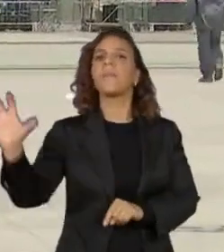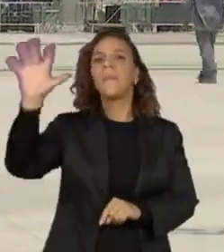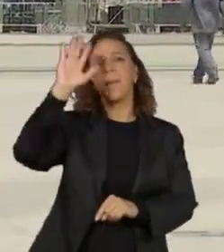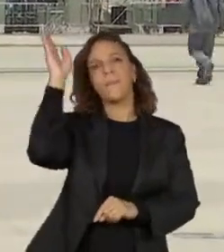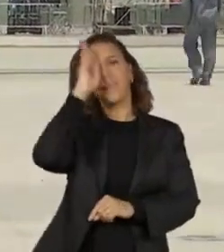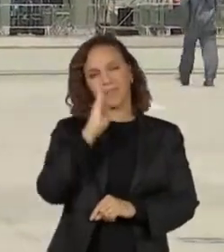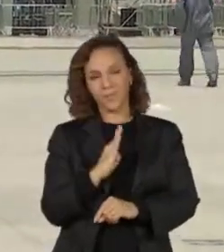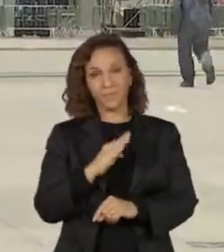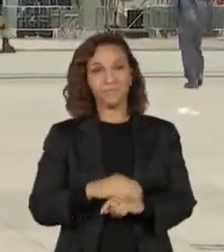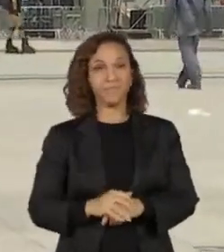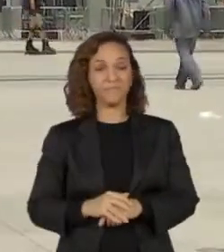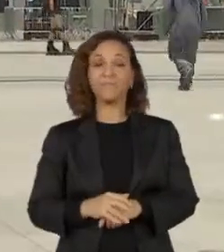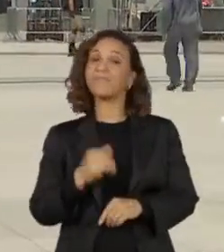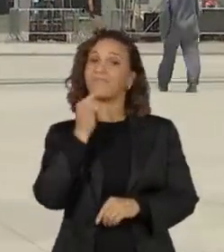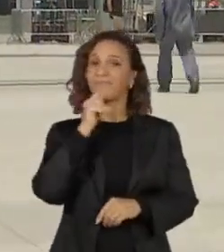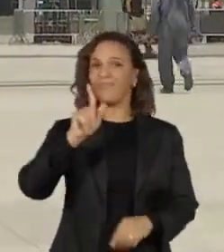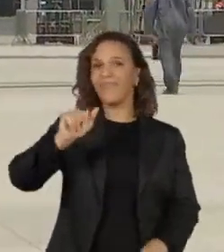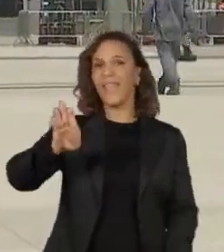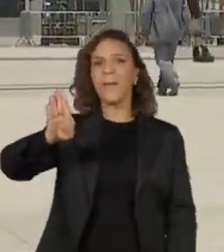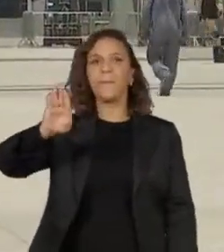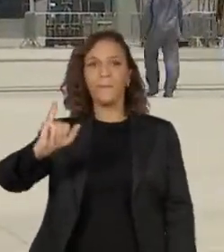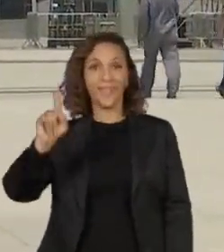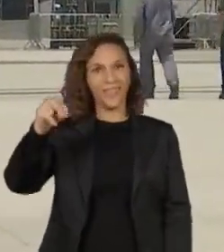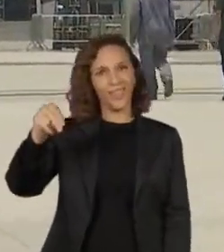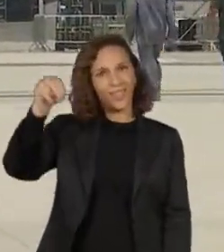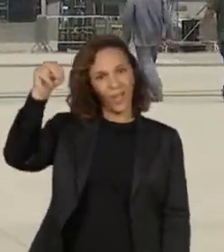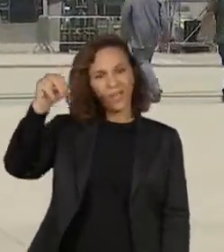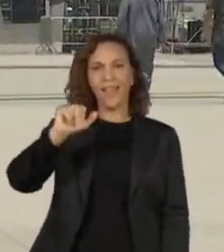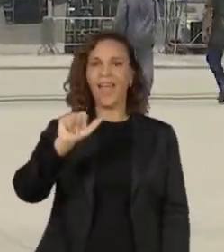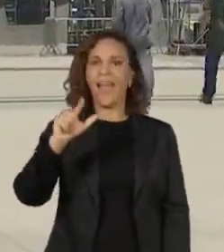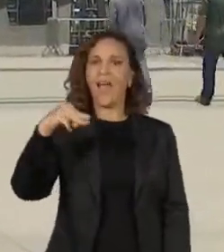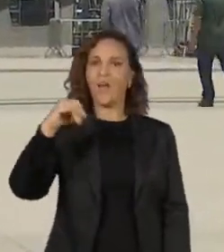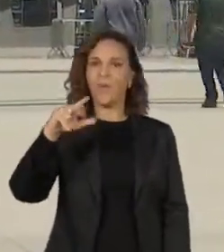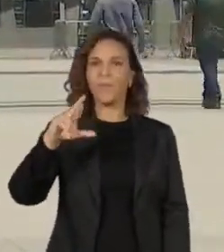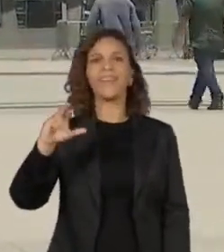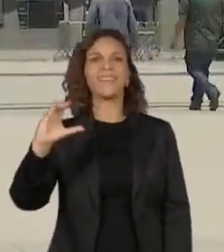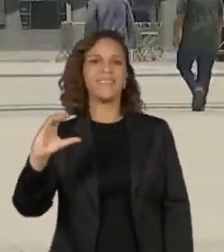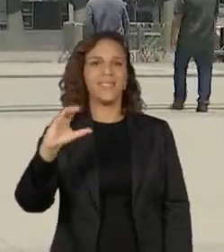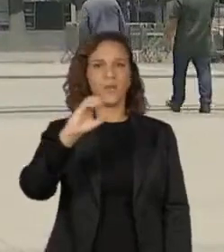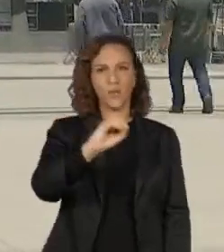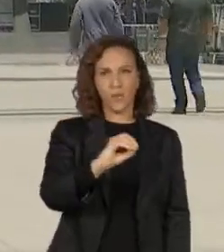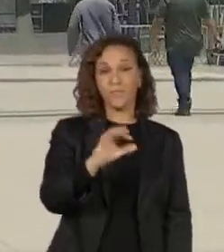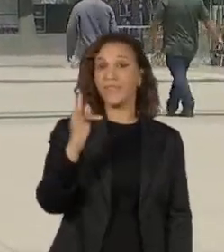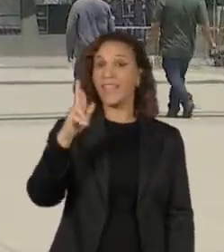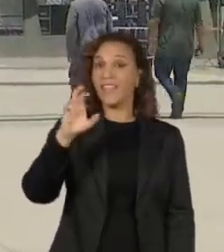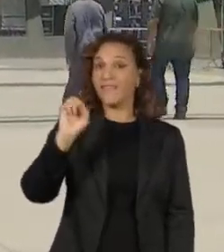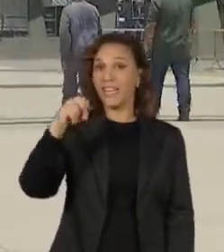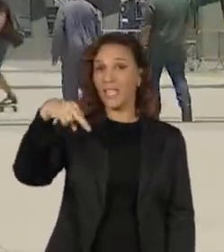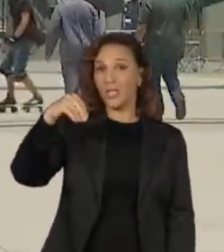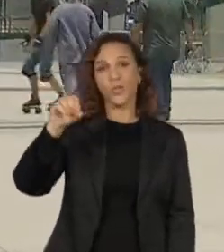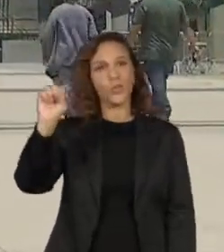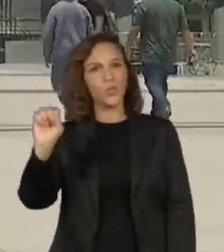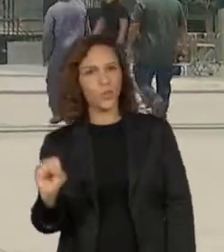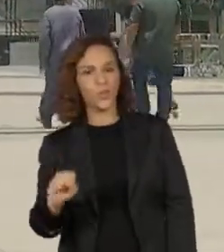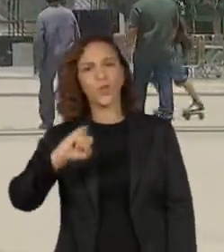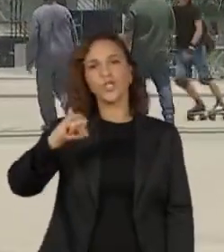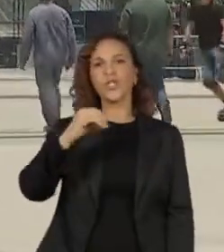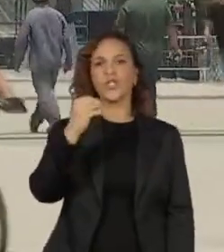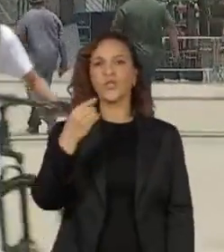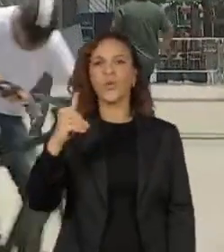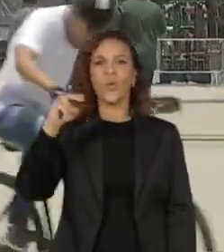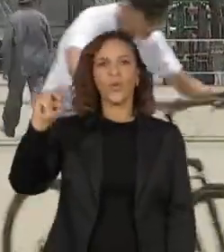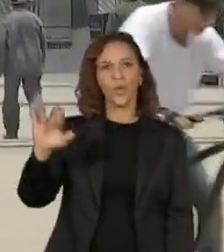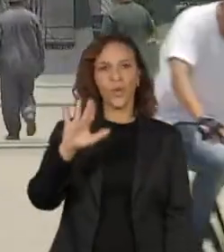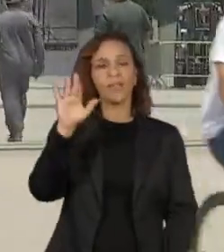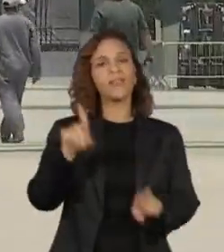país. Entre eles, Gabi Amarantos do Norte, Almir Sater do Centro-Oeste, Fresno do Sul, João Gomes do Nordeste